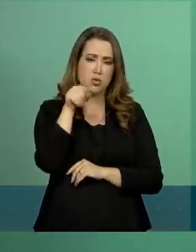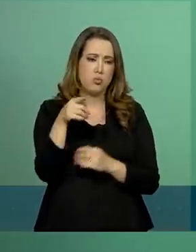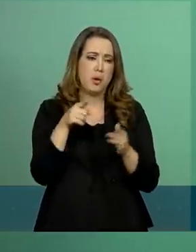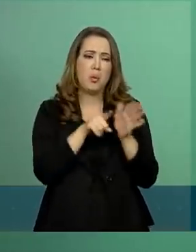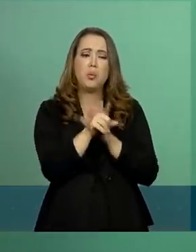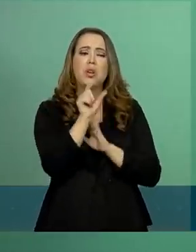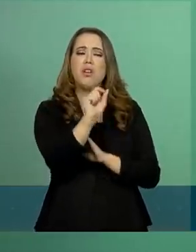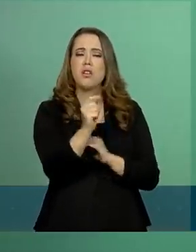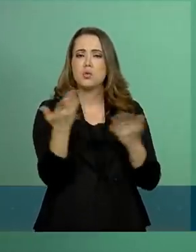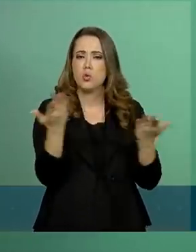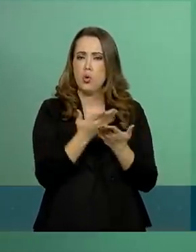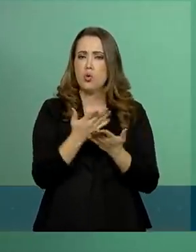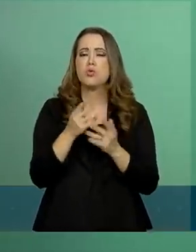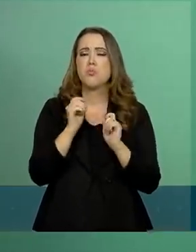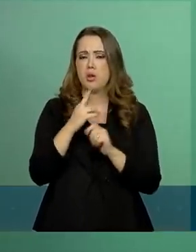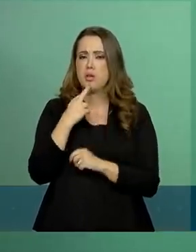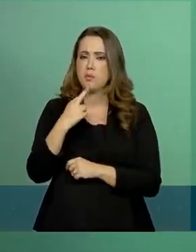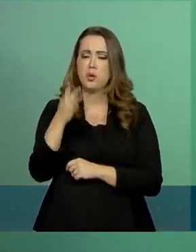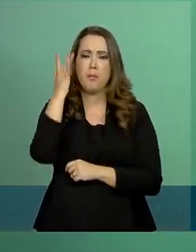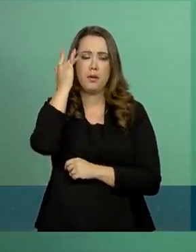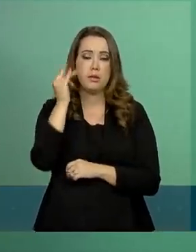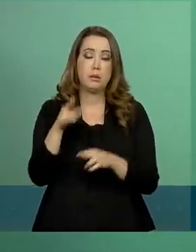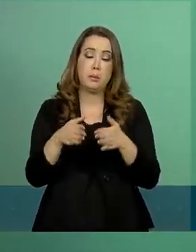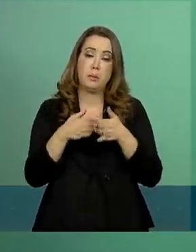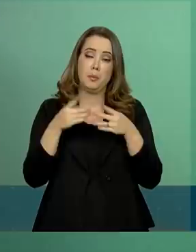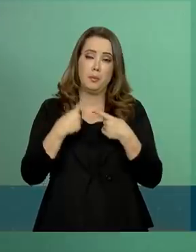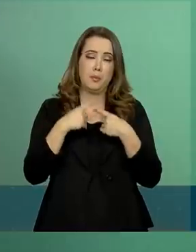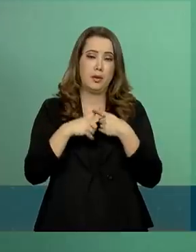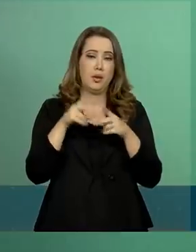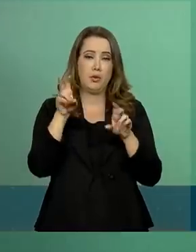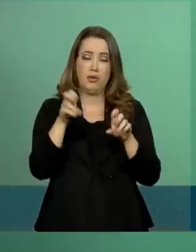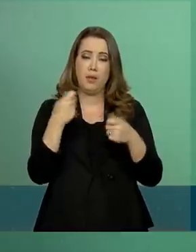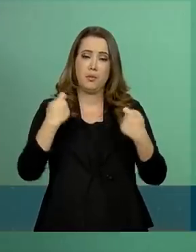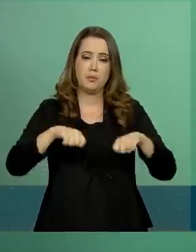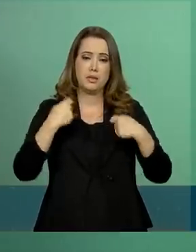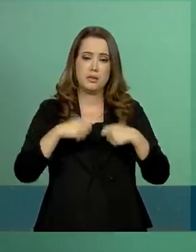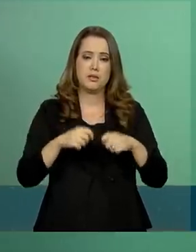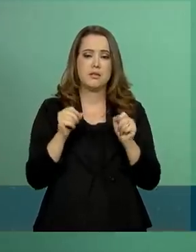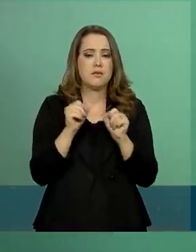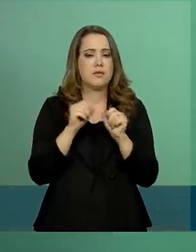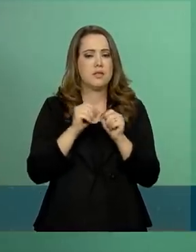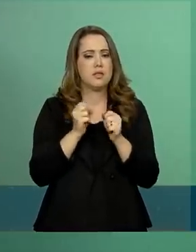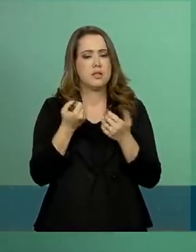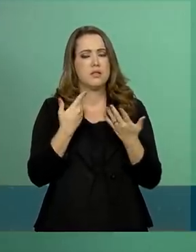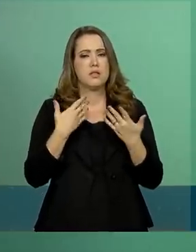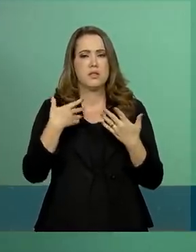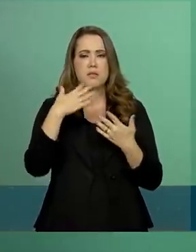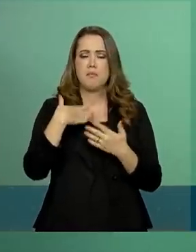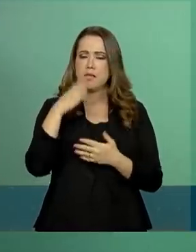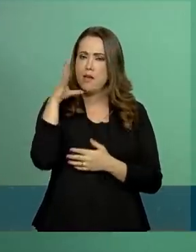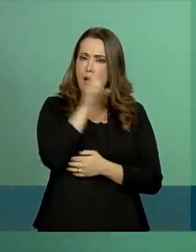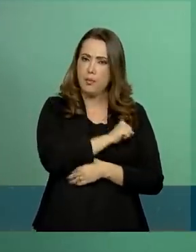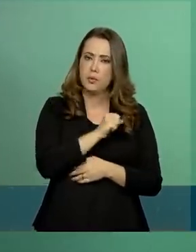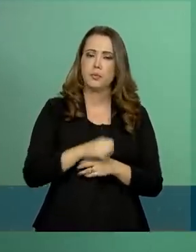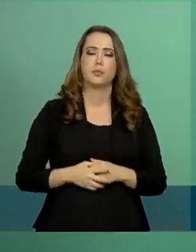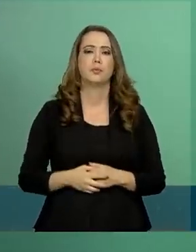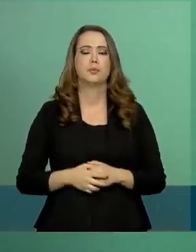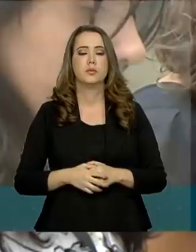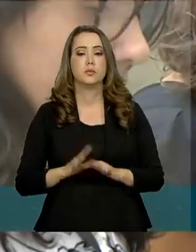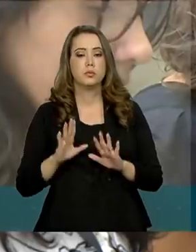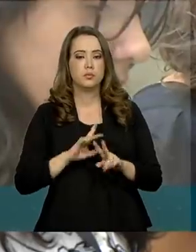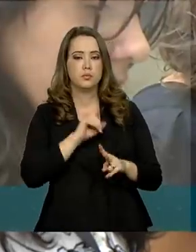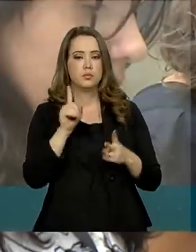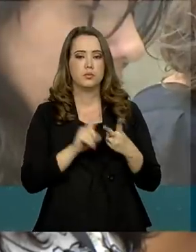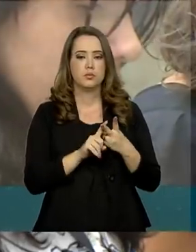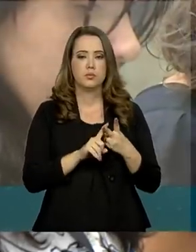responder amanhã. Naturalmente, pela exiguidade do tempo, é necessário que se faça o mais pronto possível. Pois não. Em